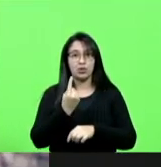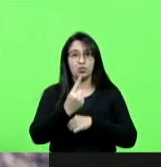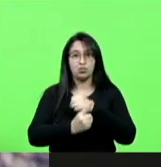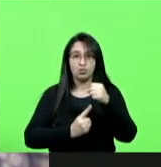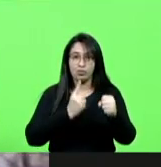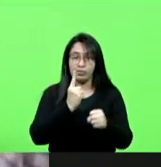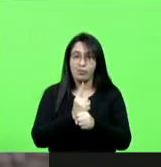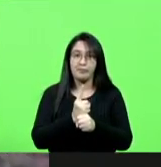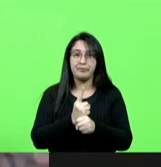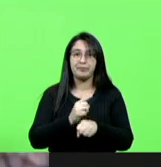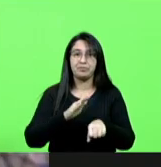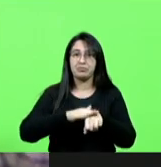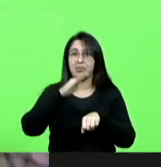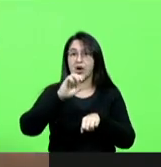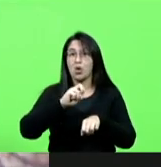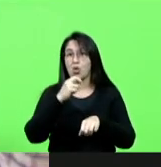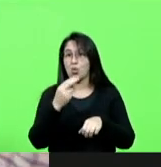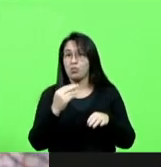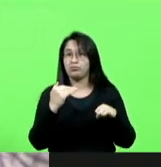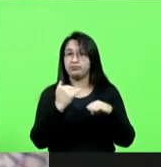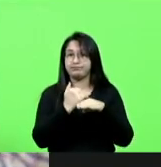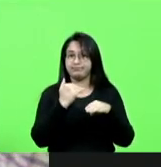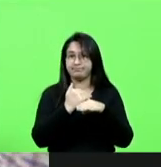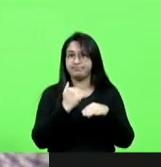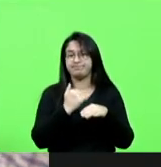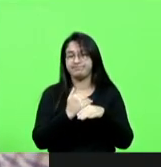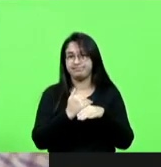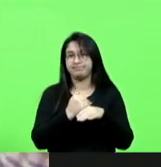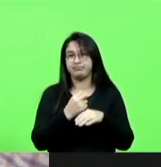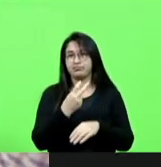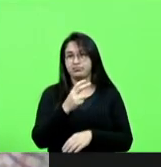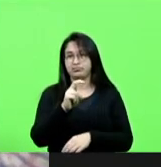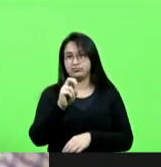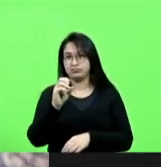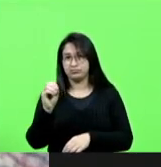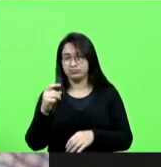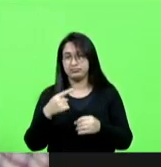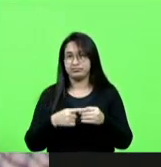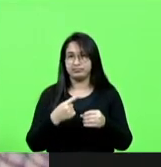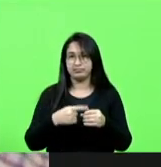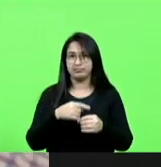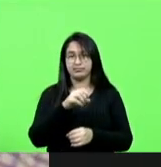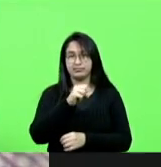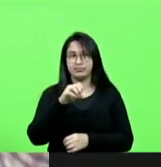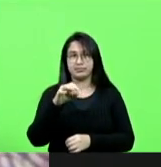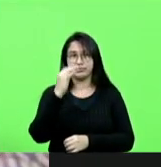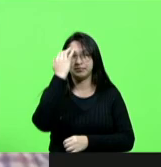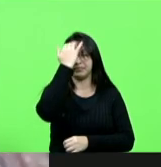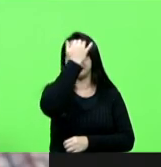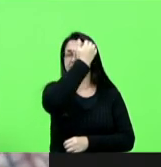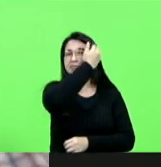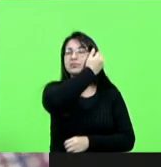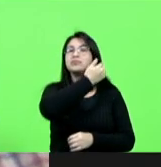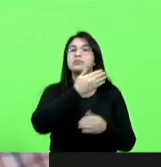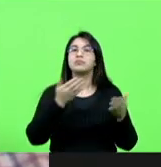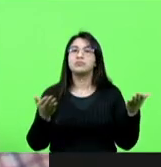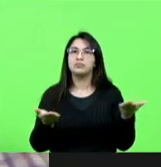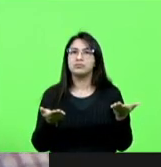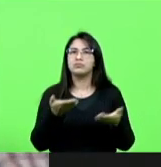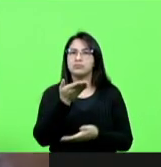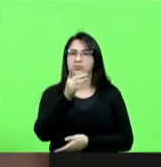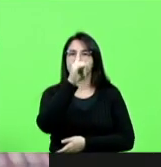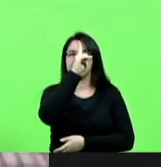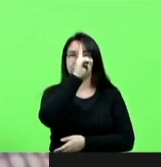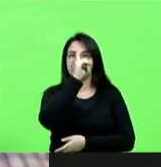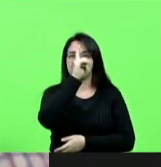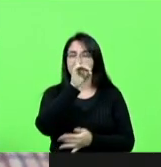ou igual a 250 cidades de Santa Catarina e agora este hospital que atende